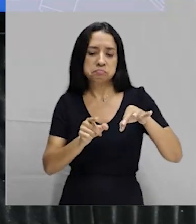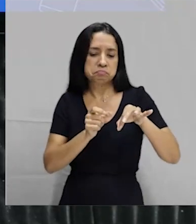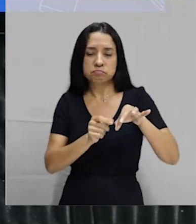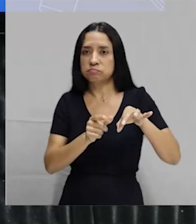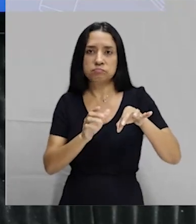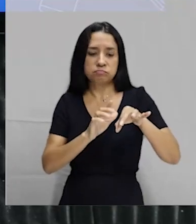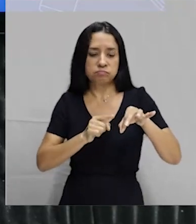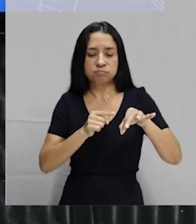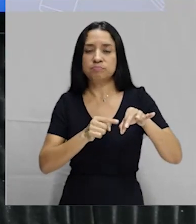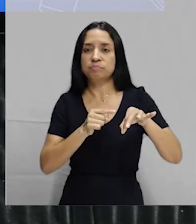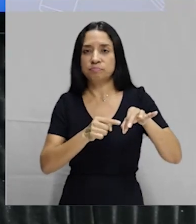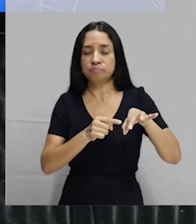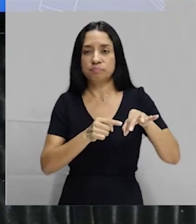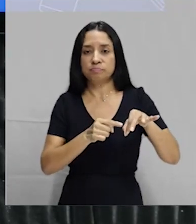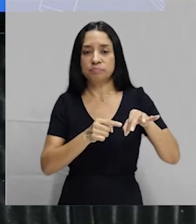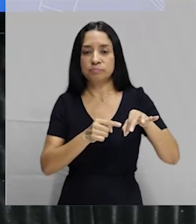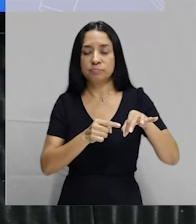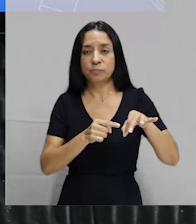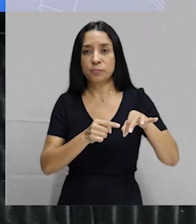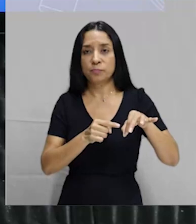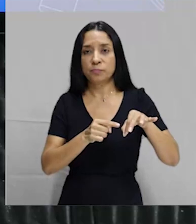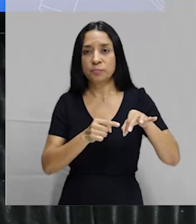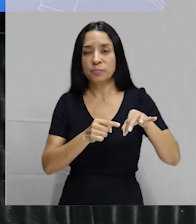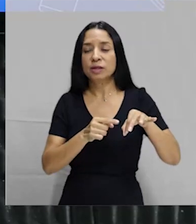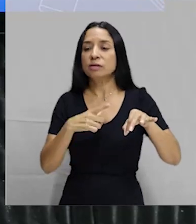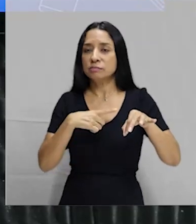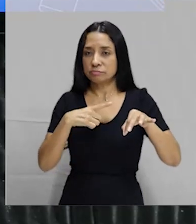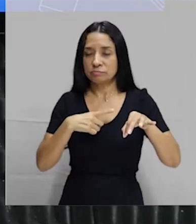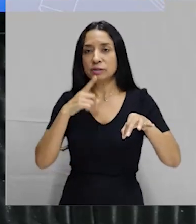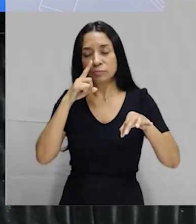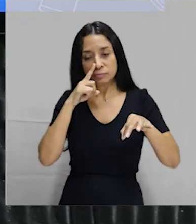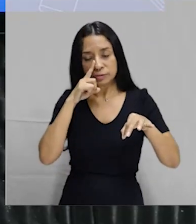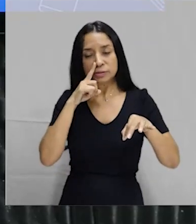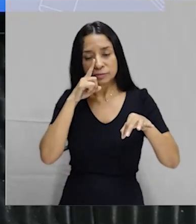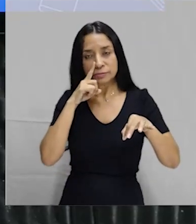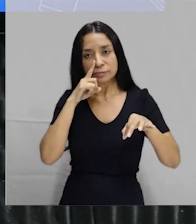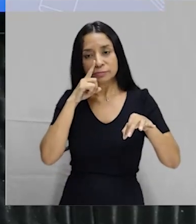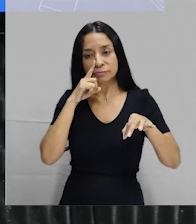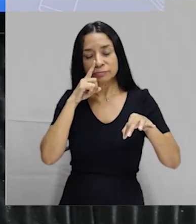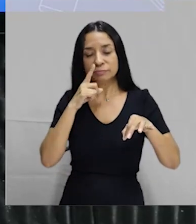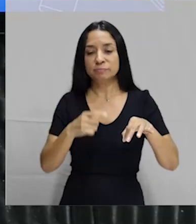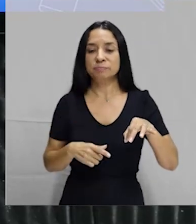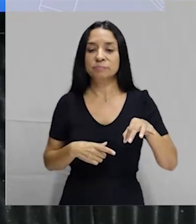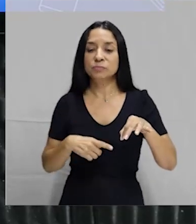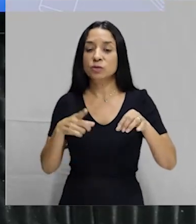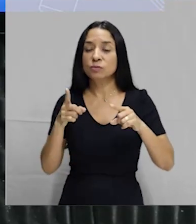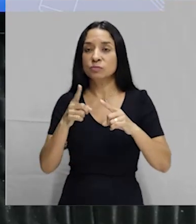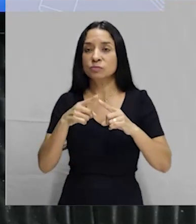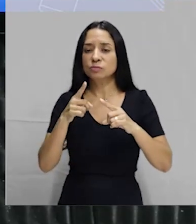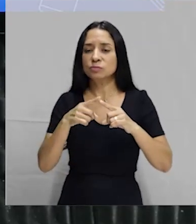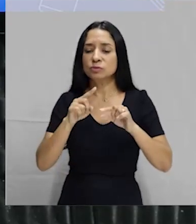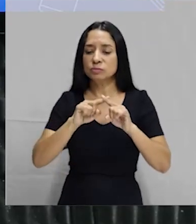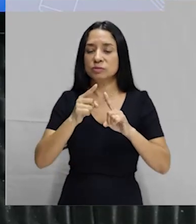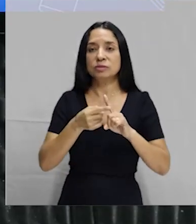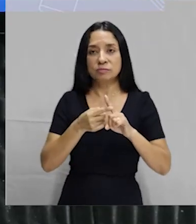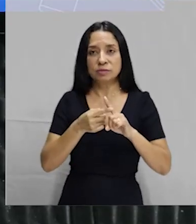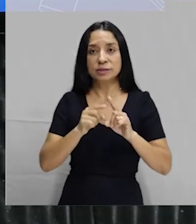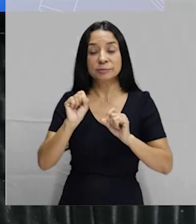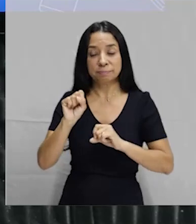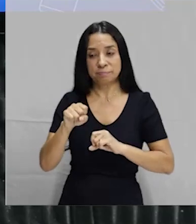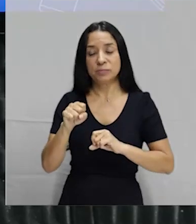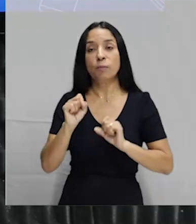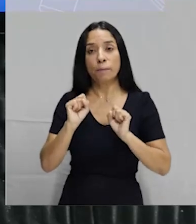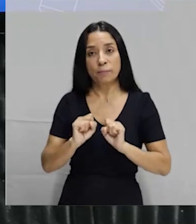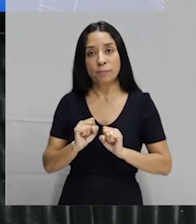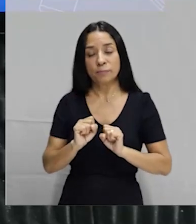dentro ali do canal vaginal. Ainda tem risco de ter algum tipo de gravidez? Pode ter risco, sim.